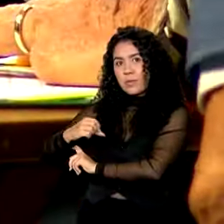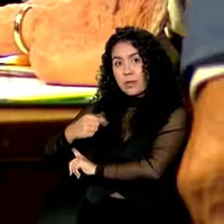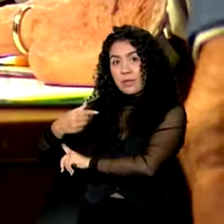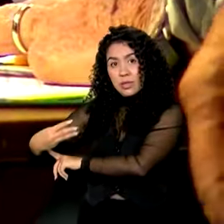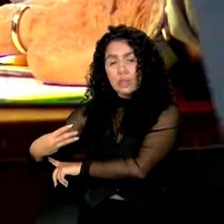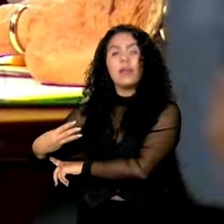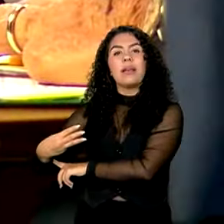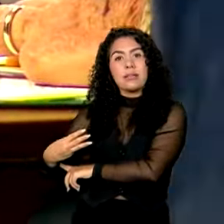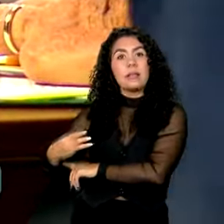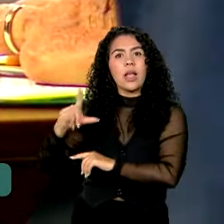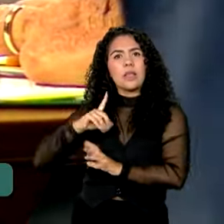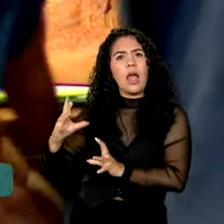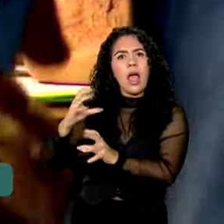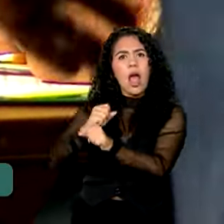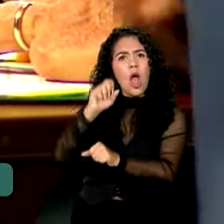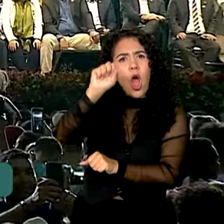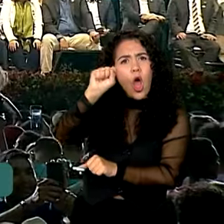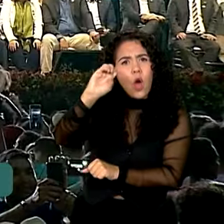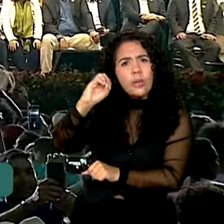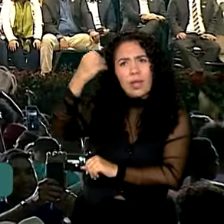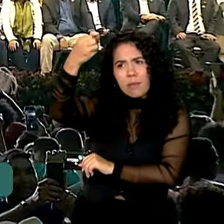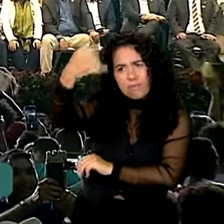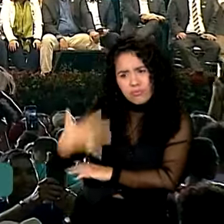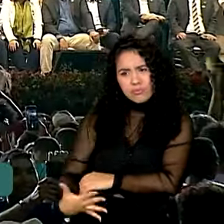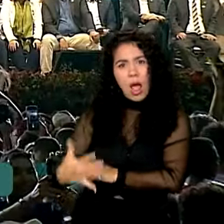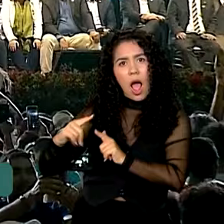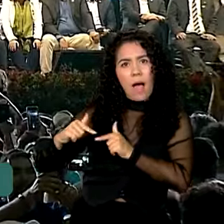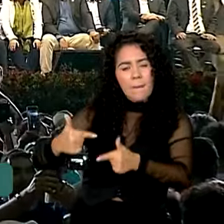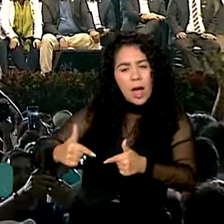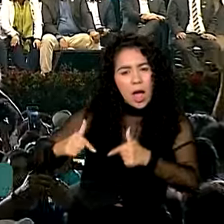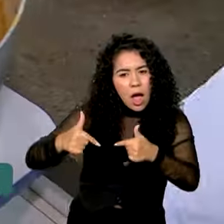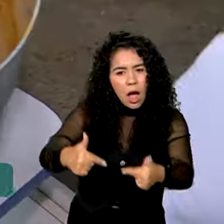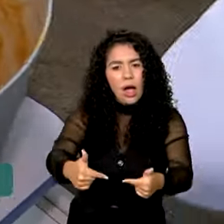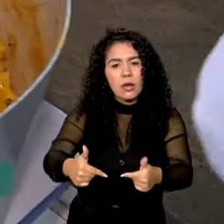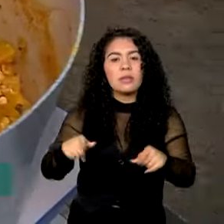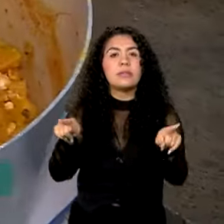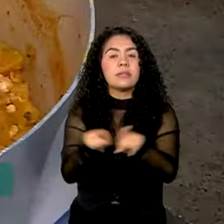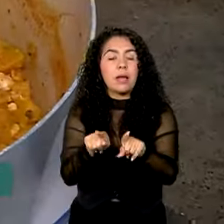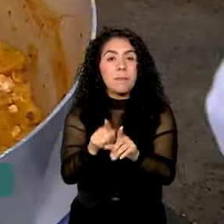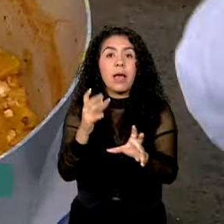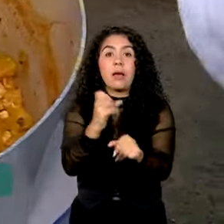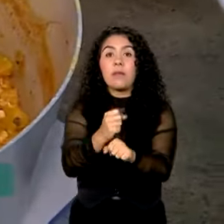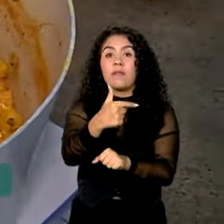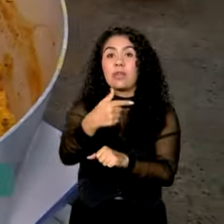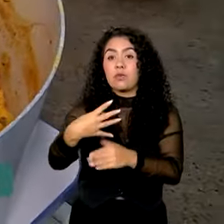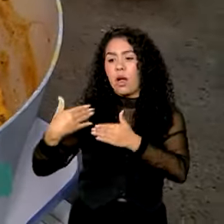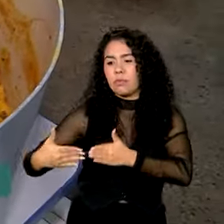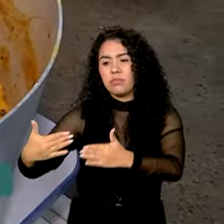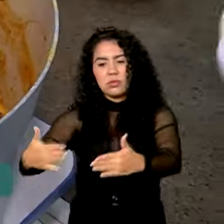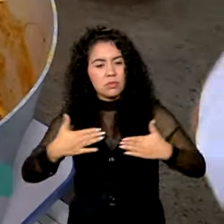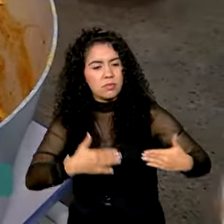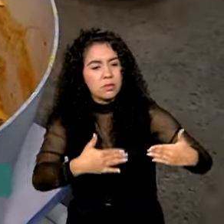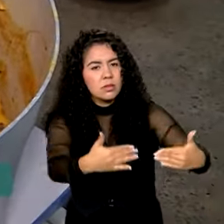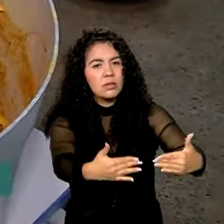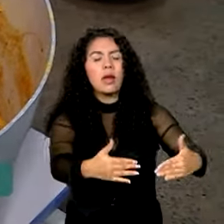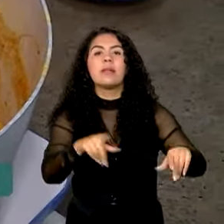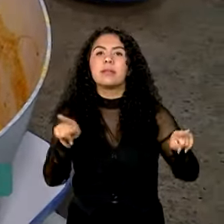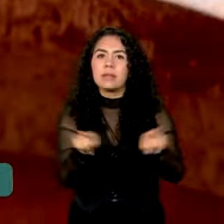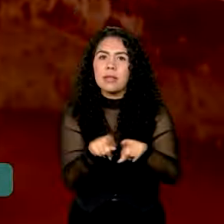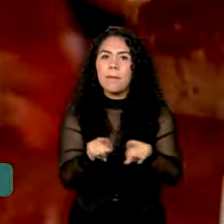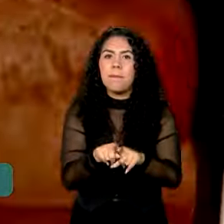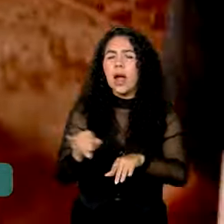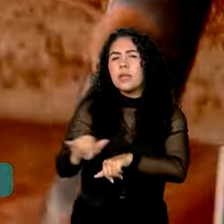80 ações e políticas públicas de 24 ministérios, a estratégia é a resposta do governo